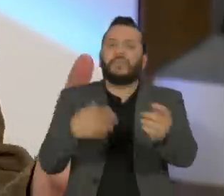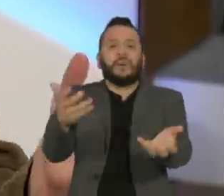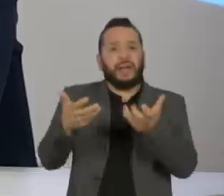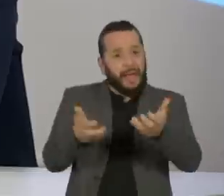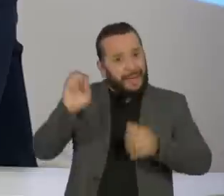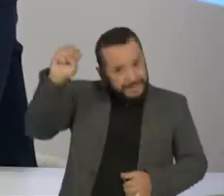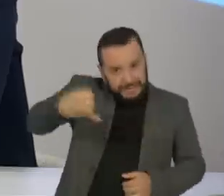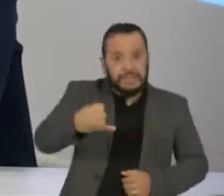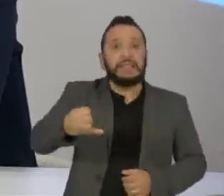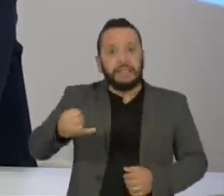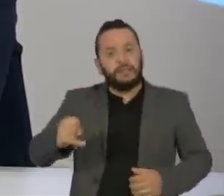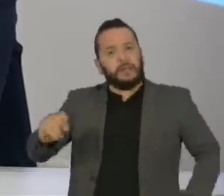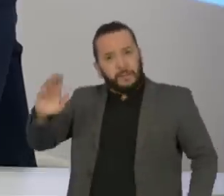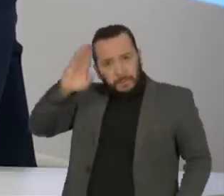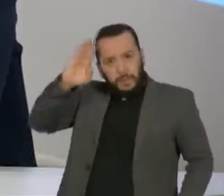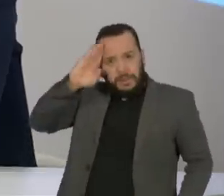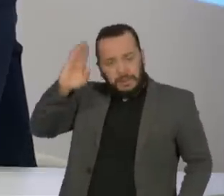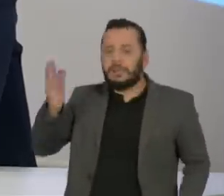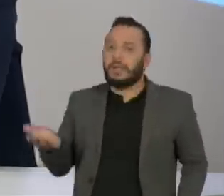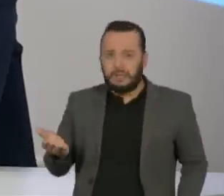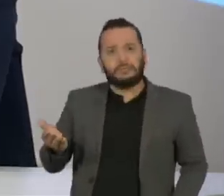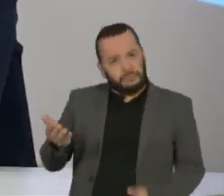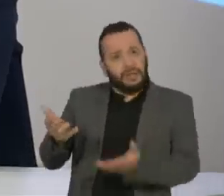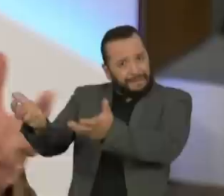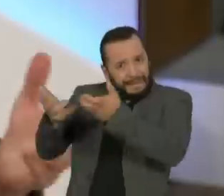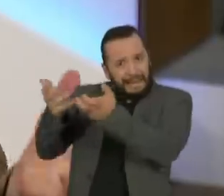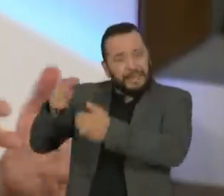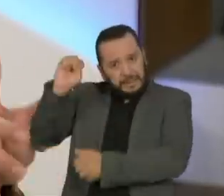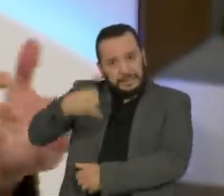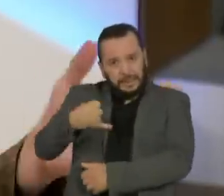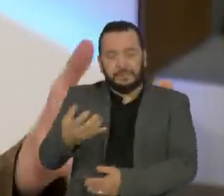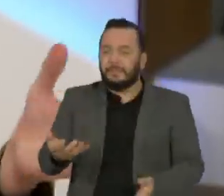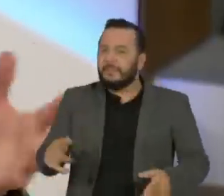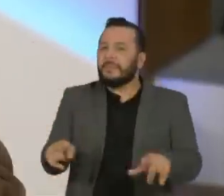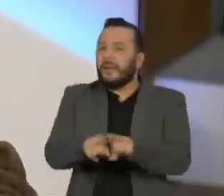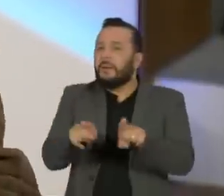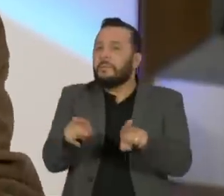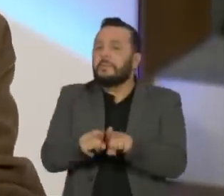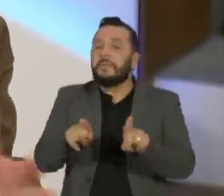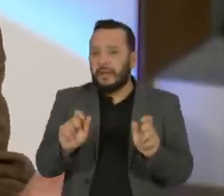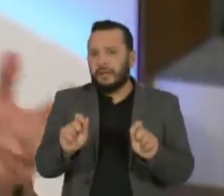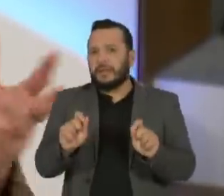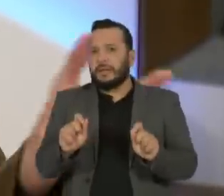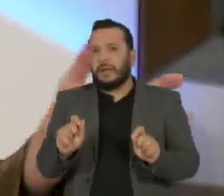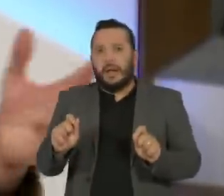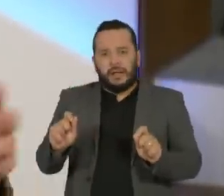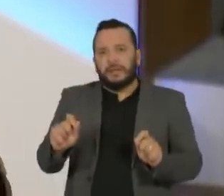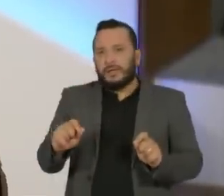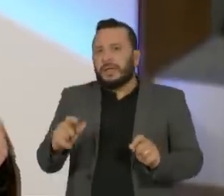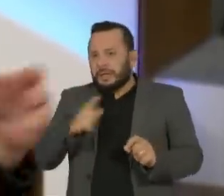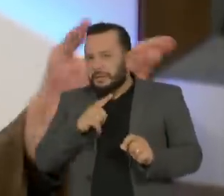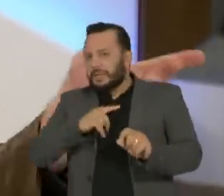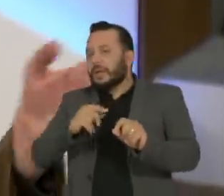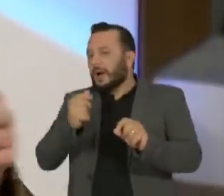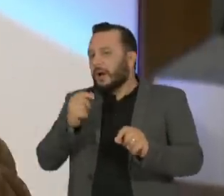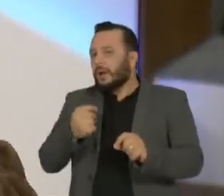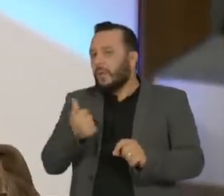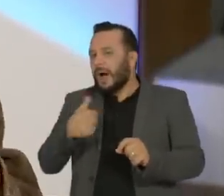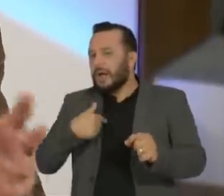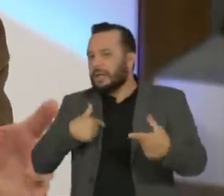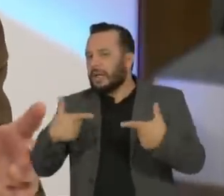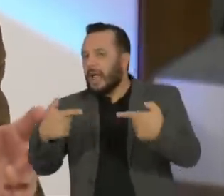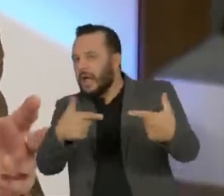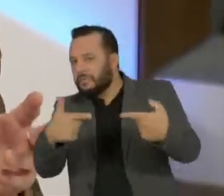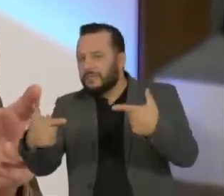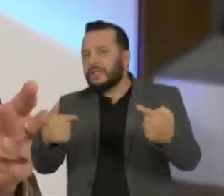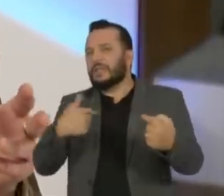alívio, porque tinha essa paranoia constante e absolutamente pertinente de haver uma guerra fria, bomba atômica,